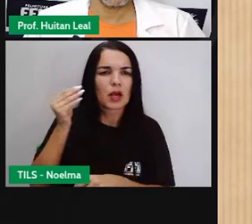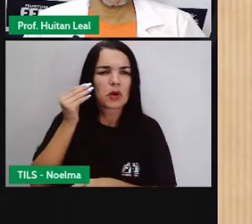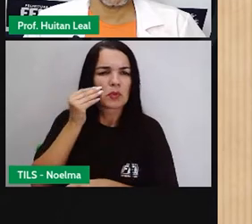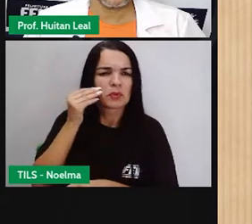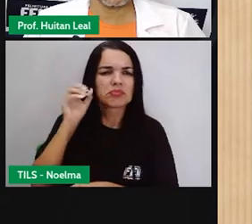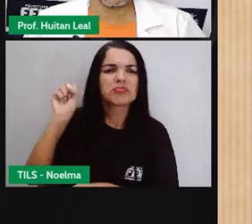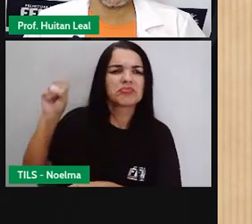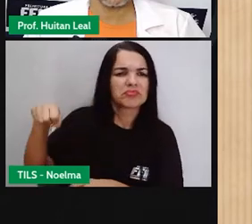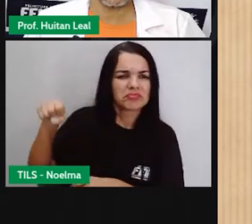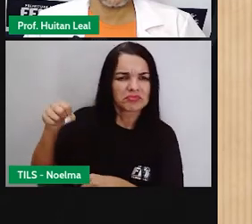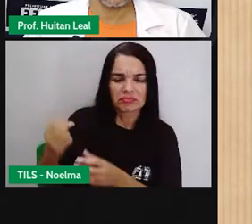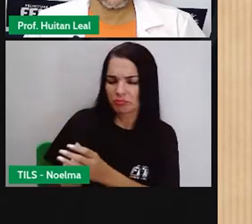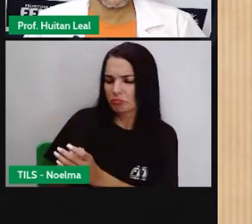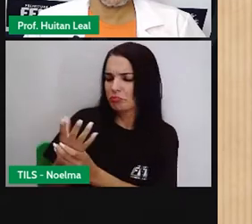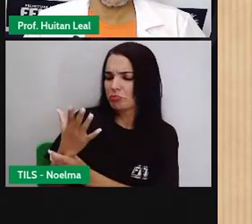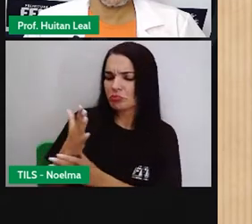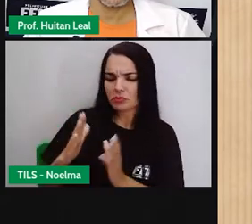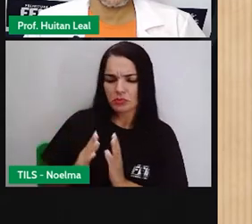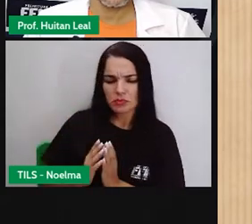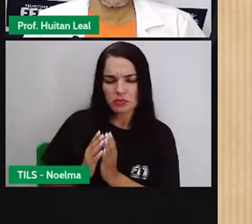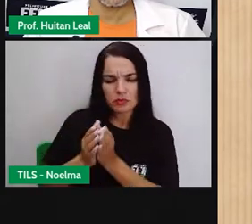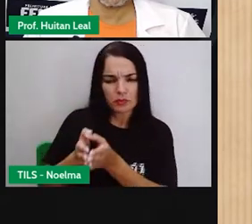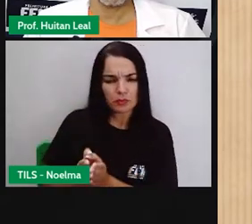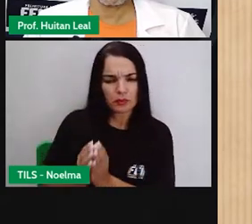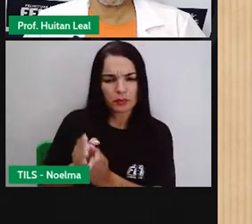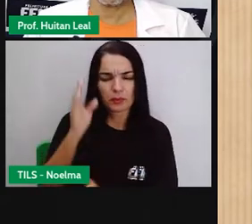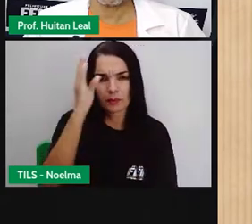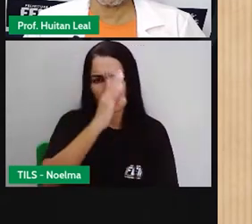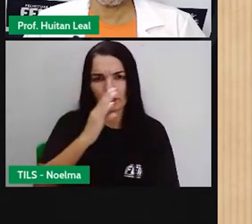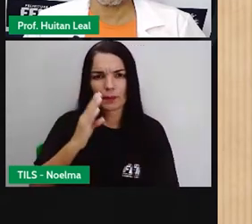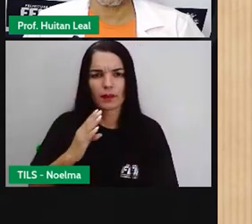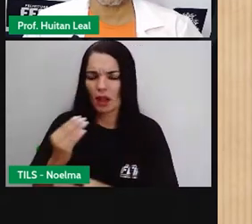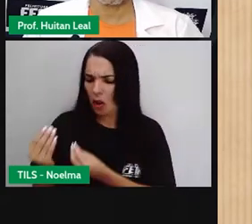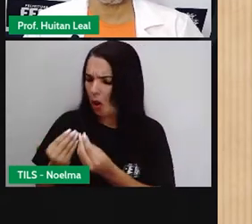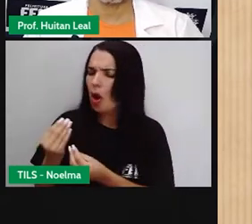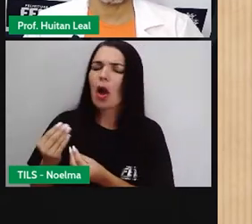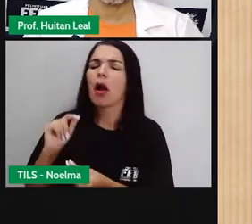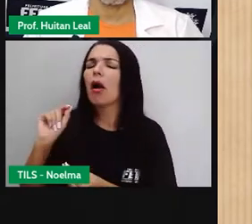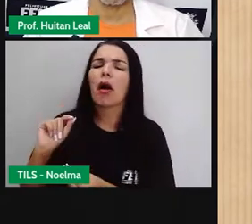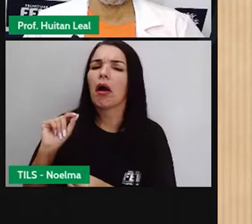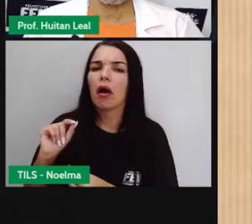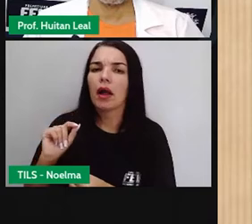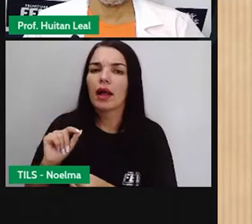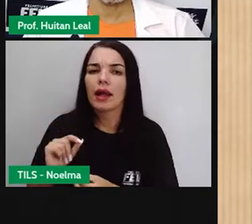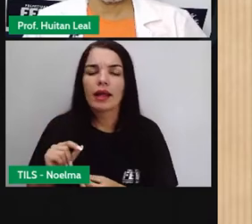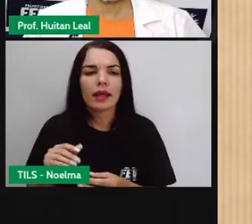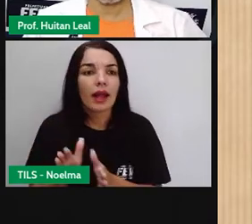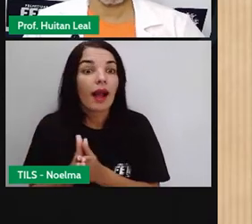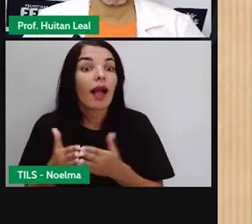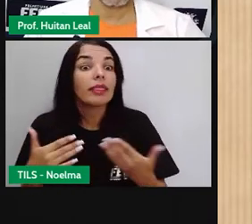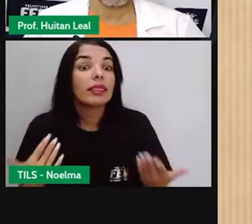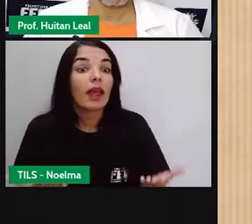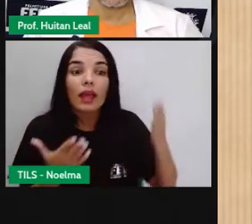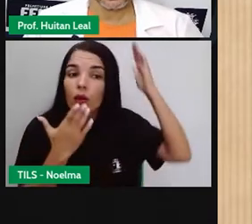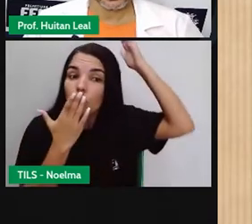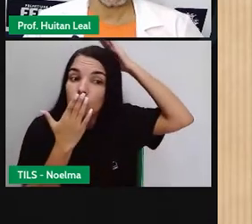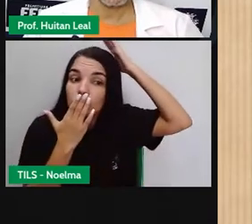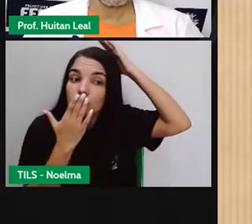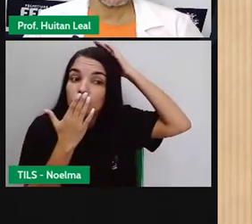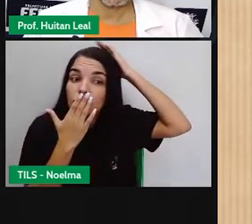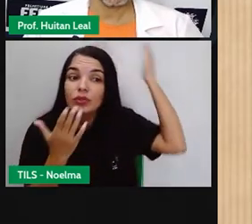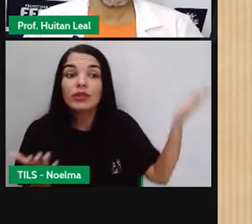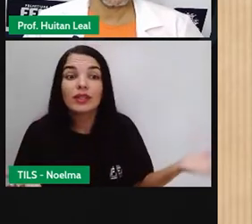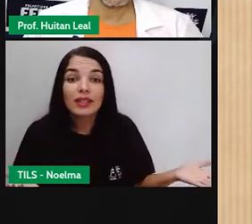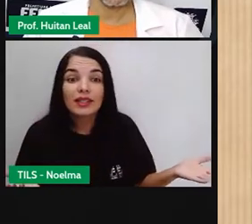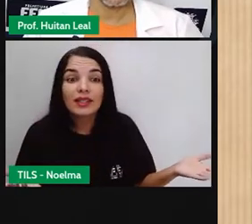descobrimento do Brasil. Como assim? E a versão dos índios? E aí, pessoal, a